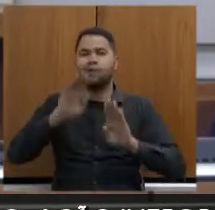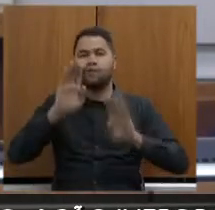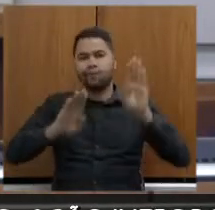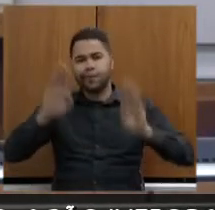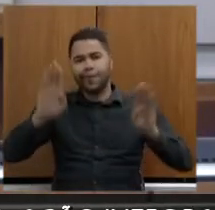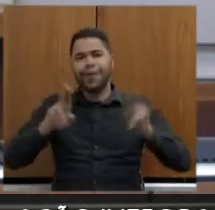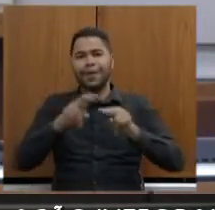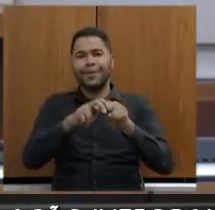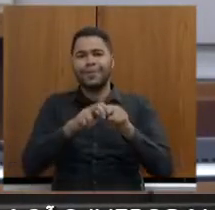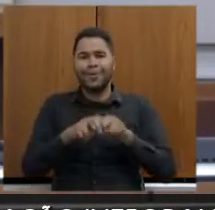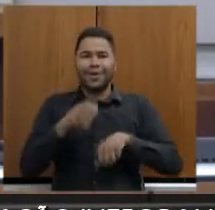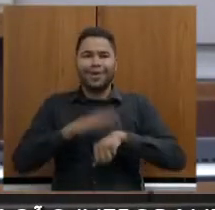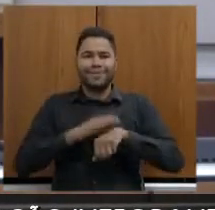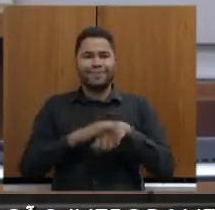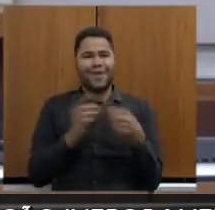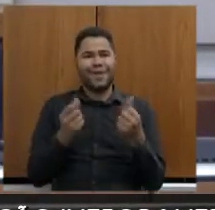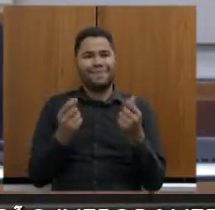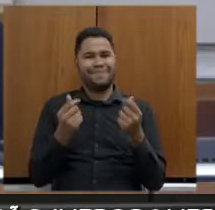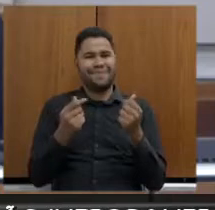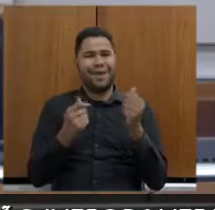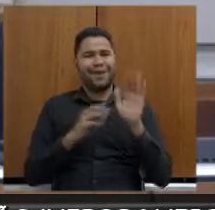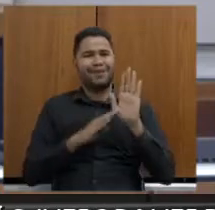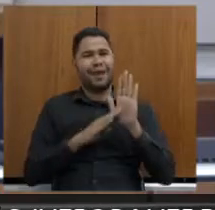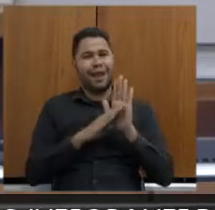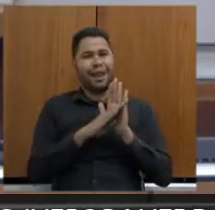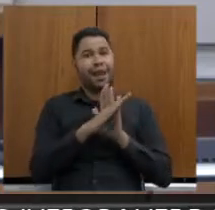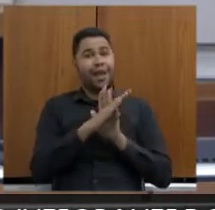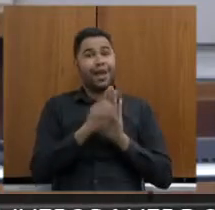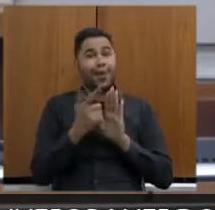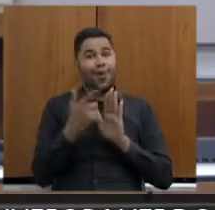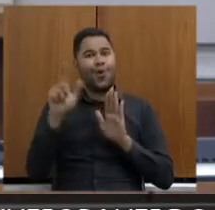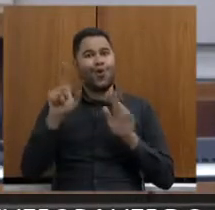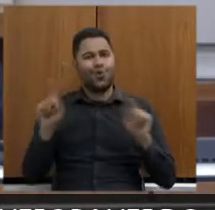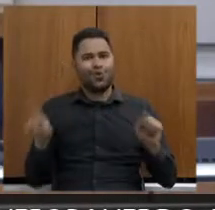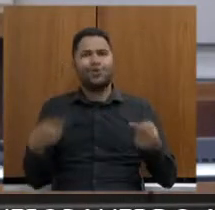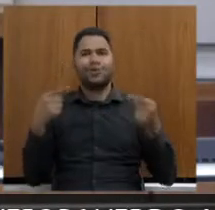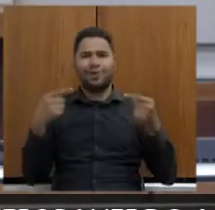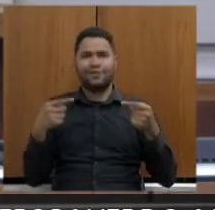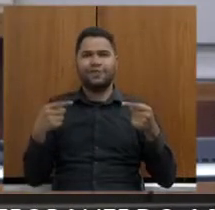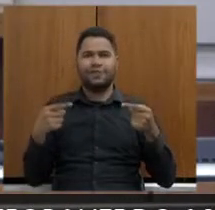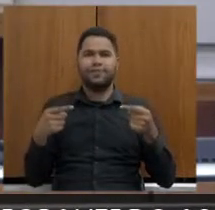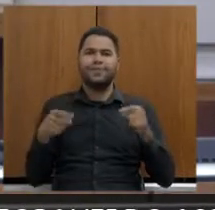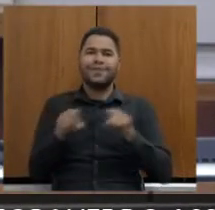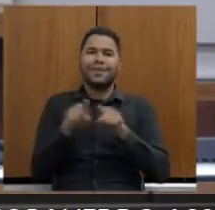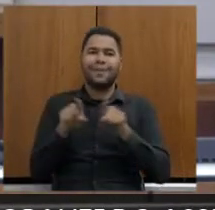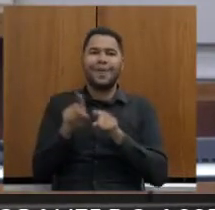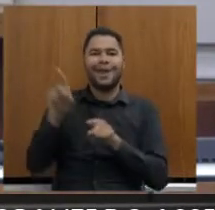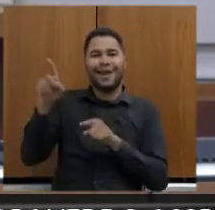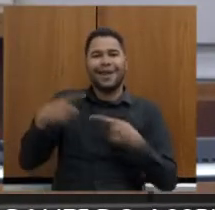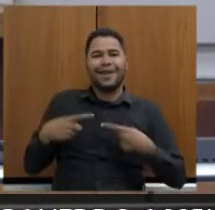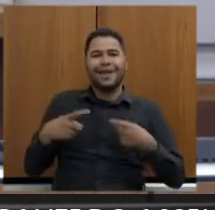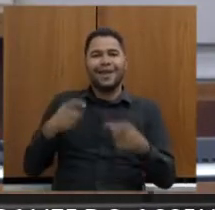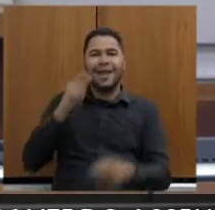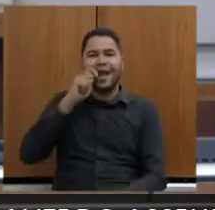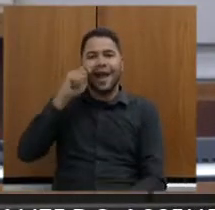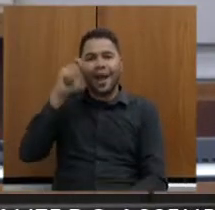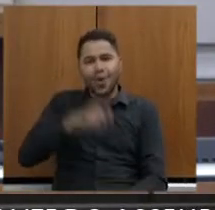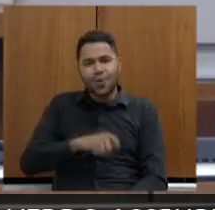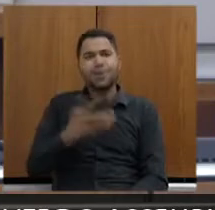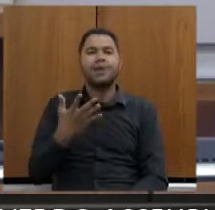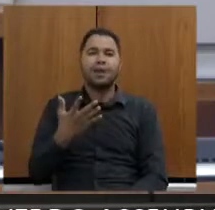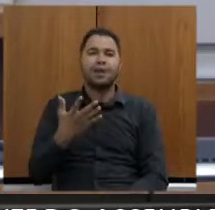alta de preços. Esse é um outro grande desafio. com essa questão da guerra na Ucrânia, o que aconteceu é que você tinha a licitação,